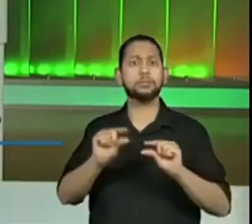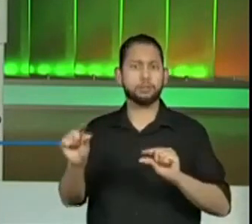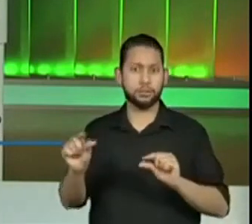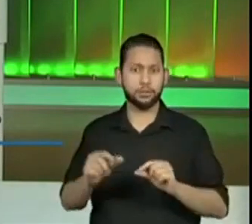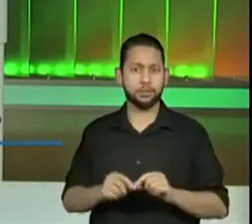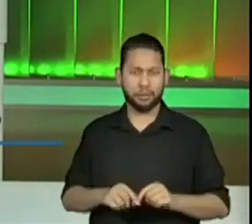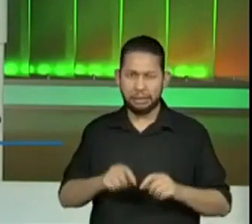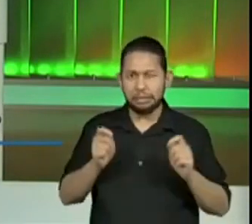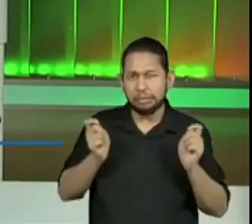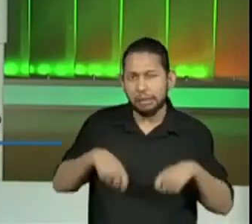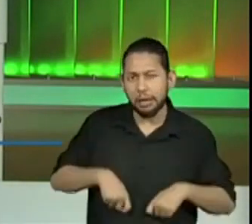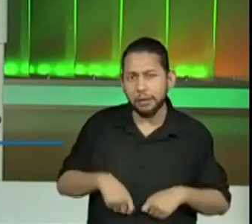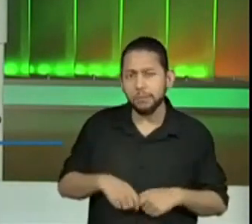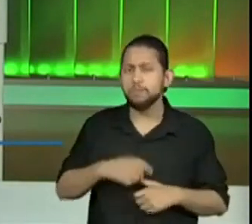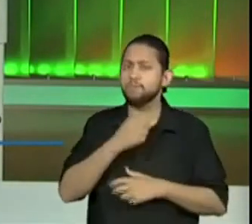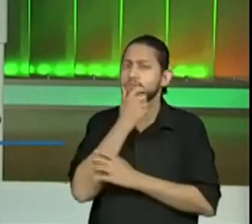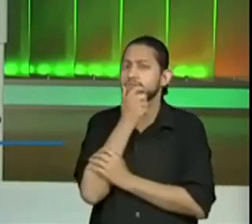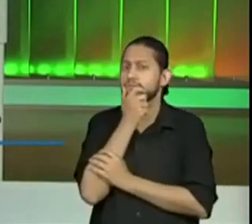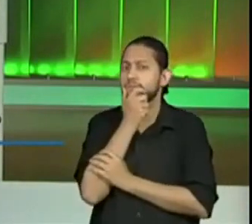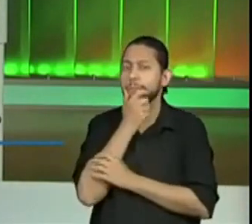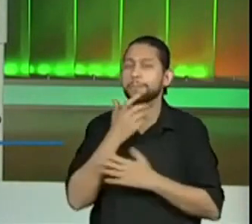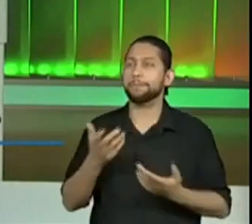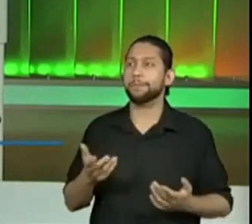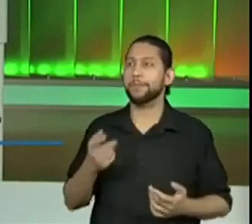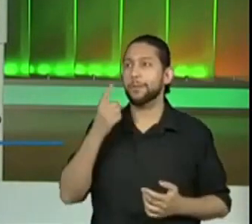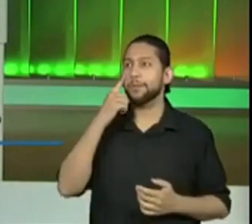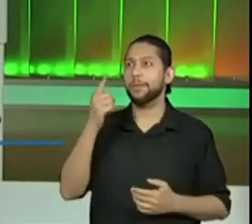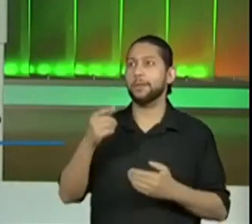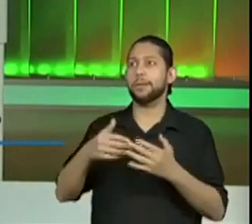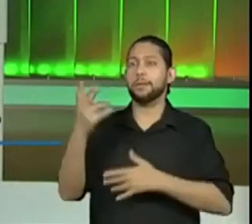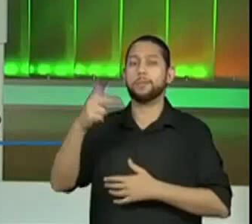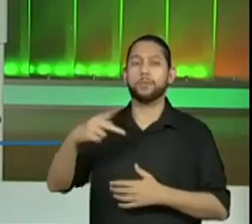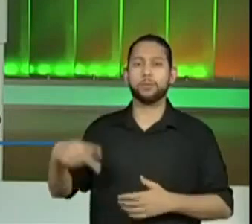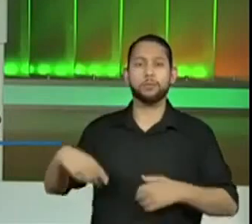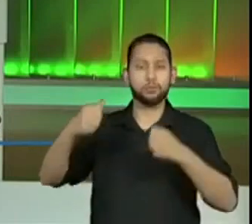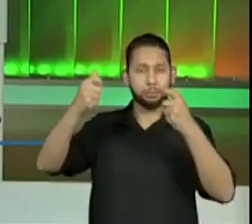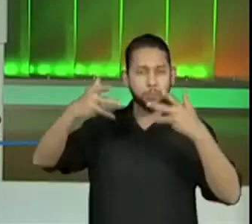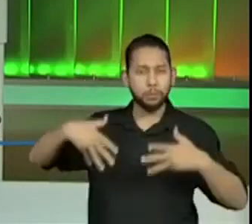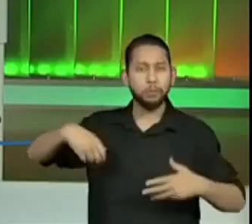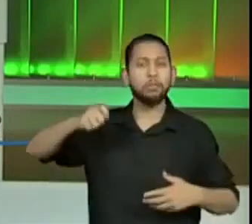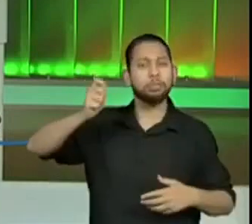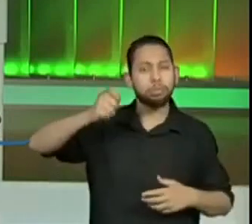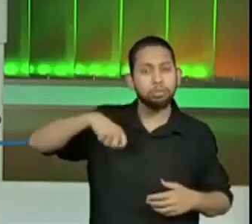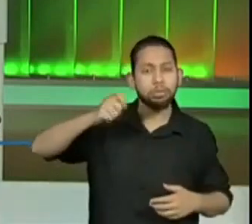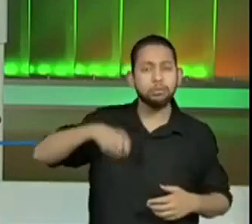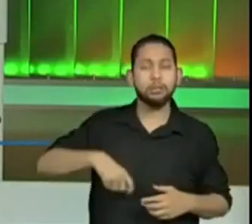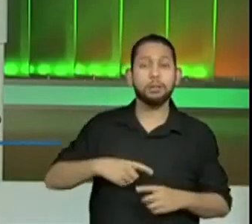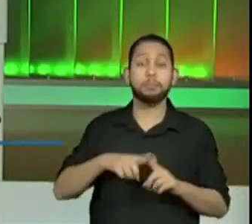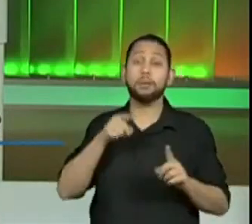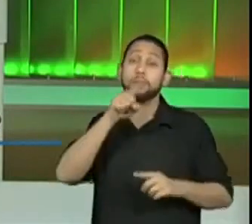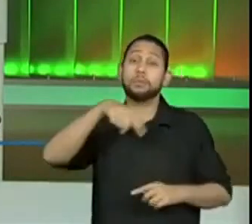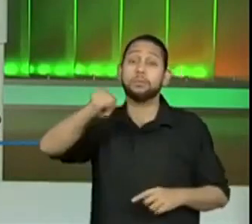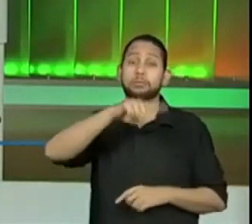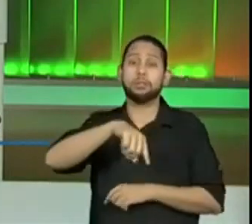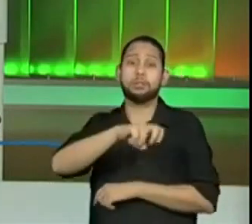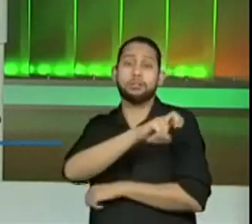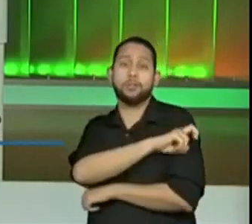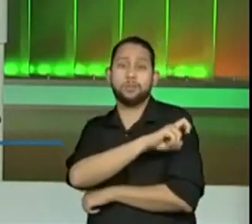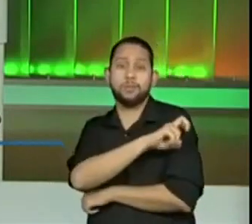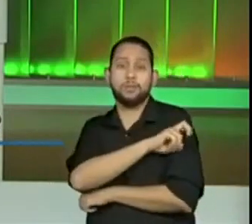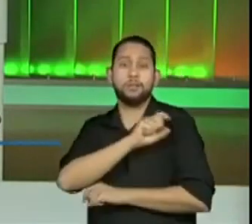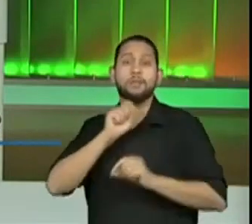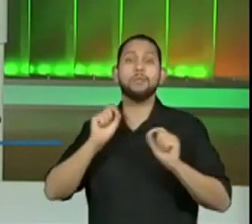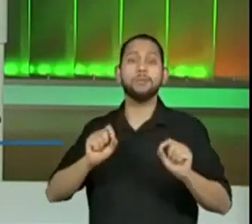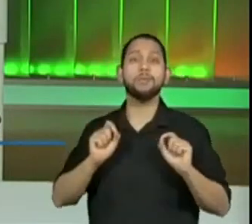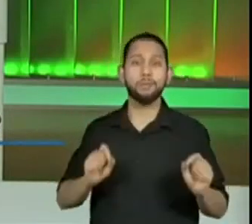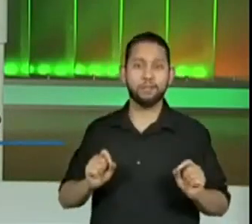Será que a gente pode fazer isso? Olha, os professores estão dizendo que sim. Mas o eu quero agora de você do quinto ano? Coloque as